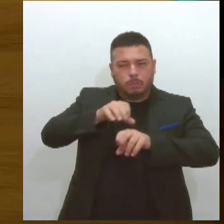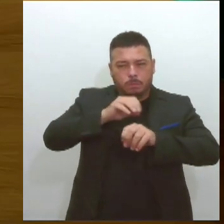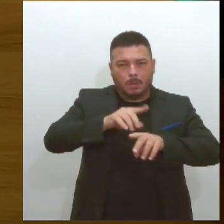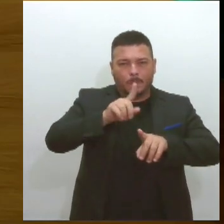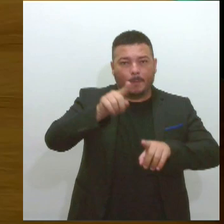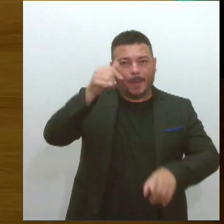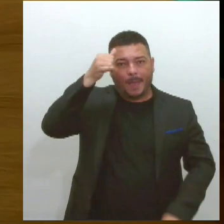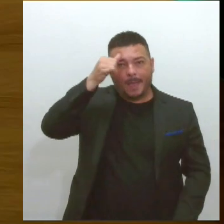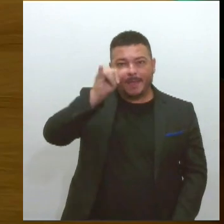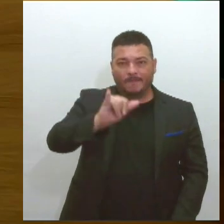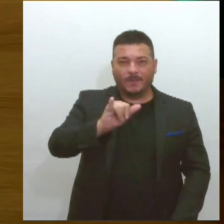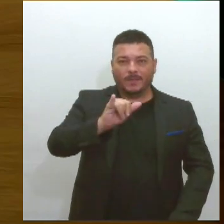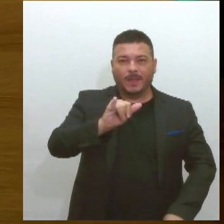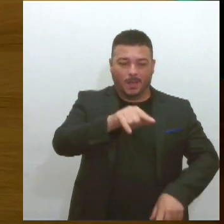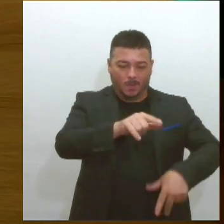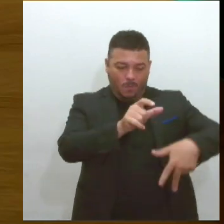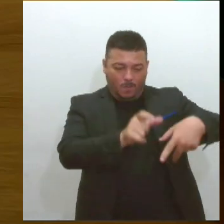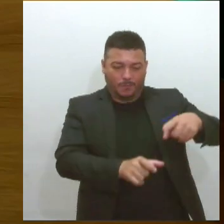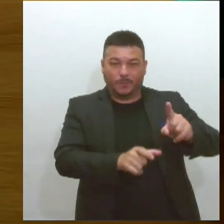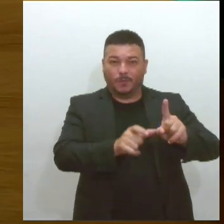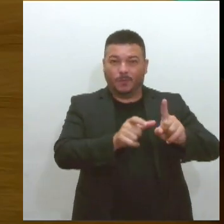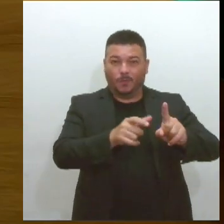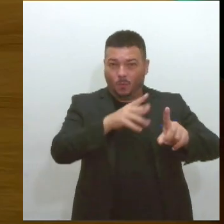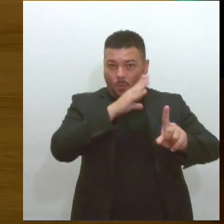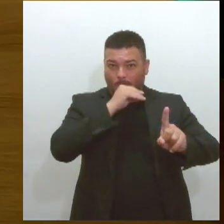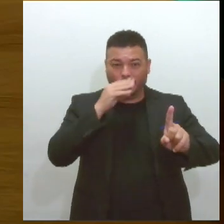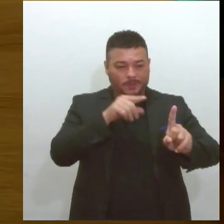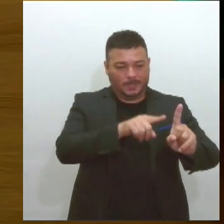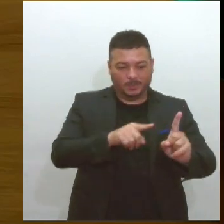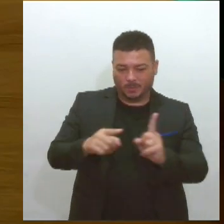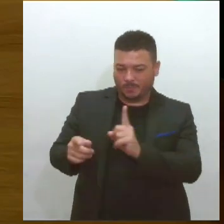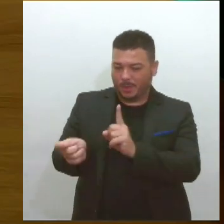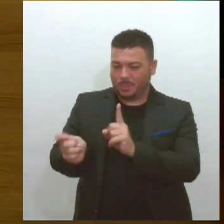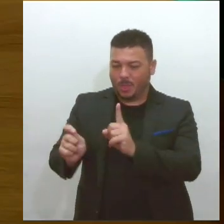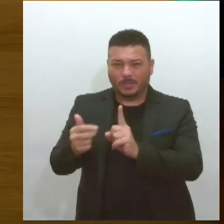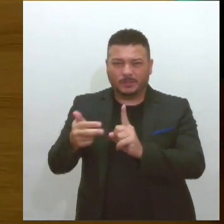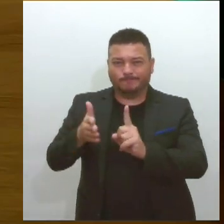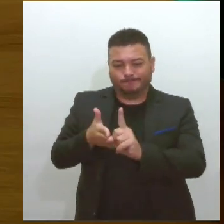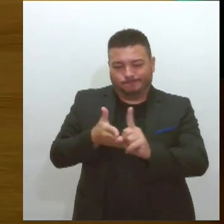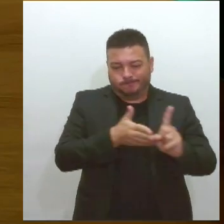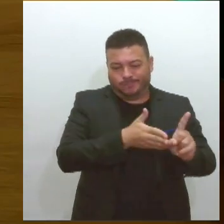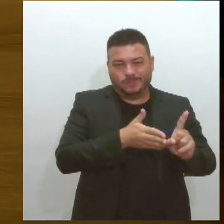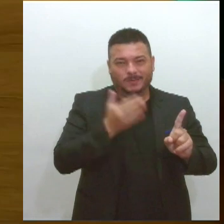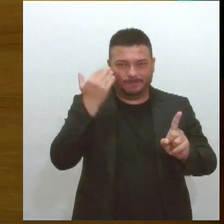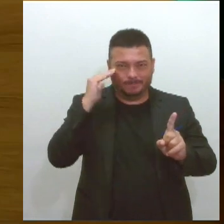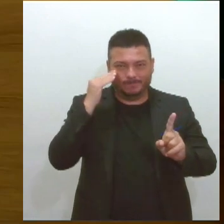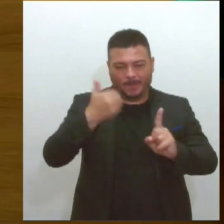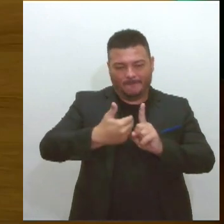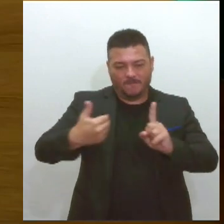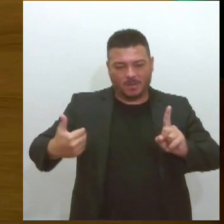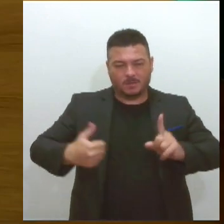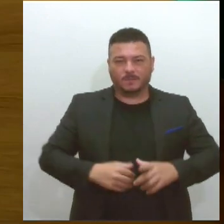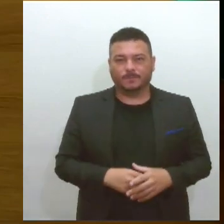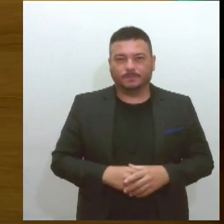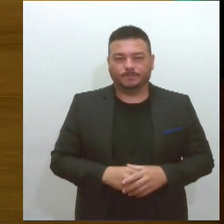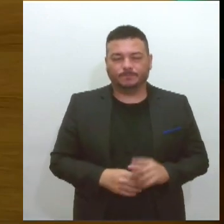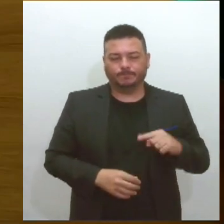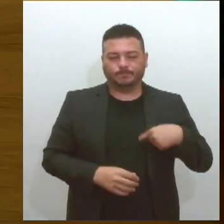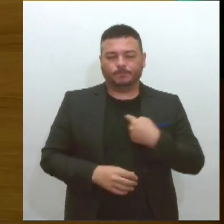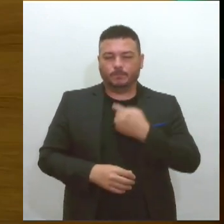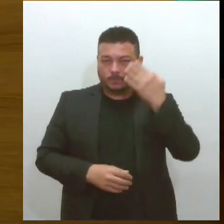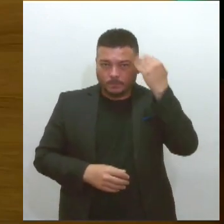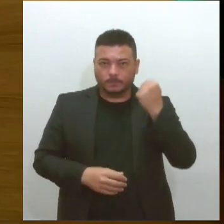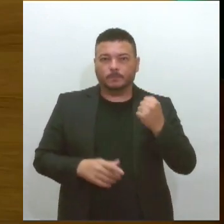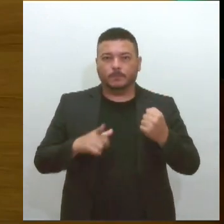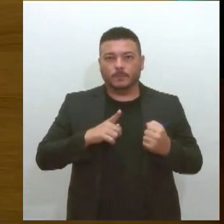e como lidar com quem já se expõe e já sofre com a dependência química. A gente, nós sabemos que existem cenários